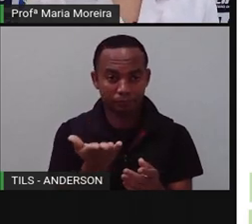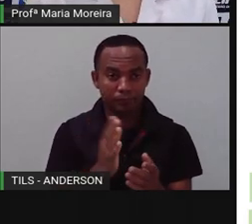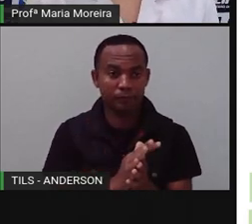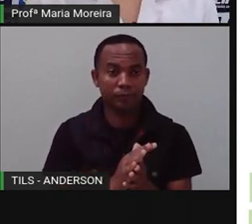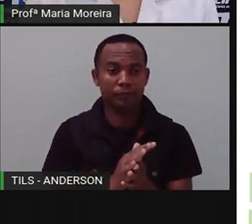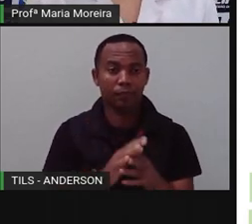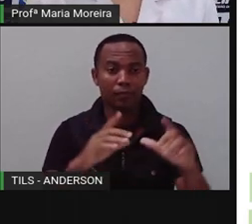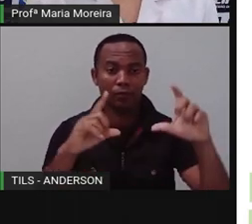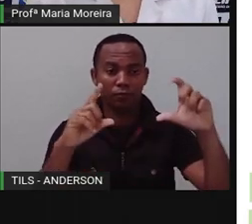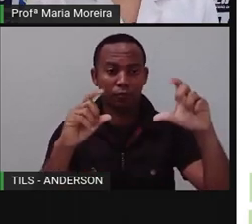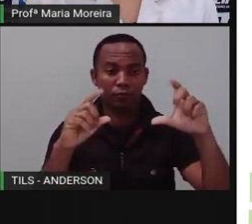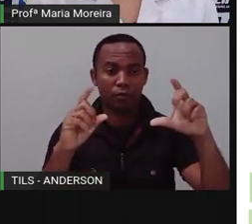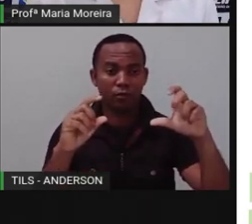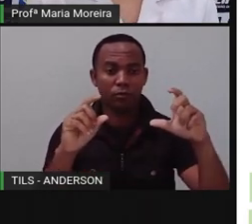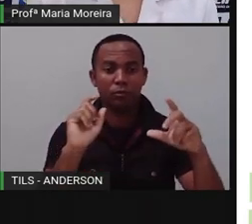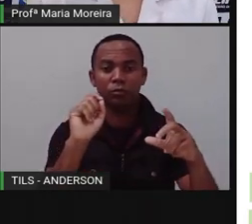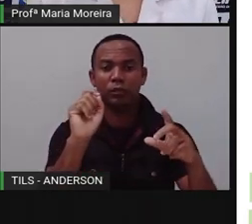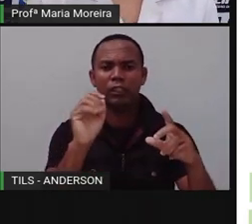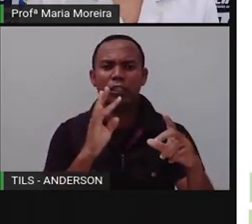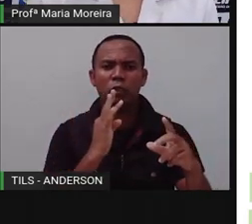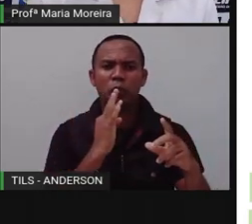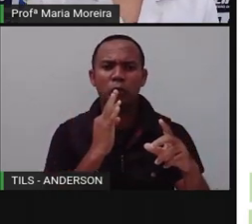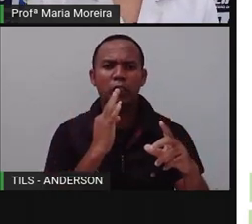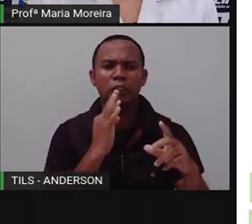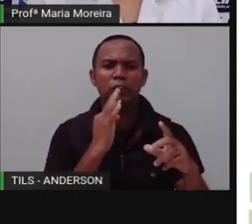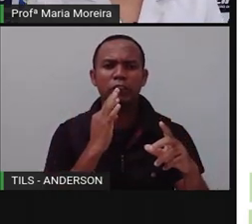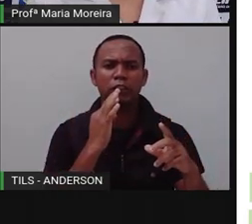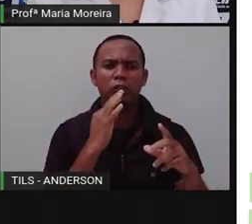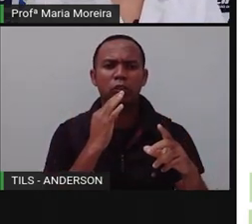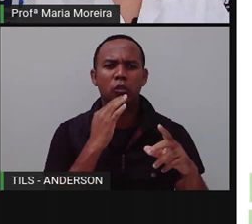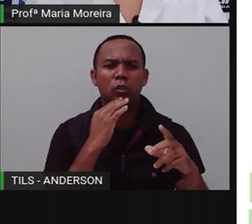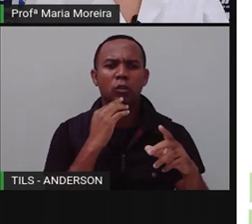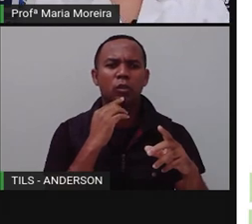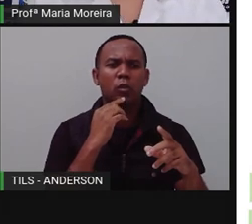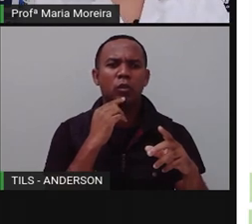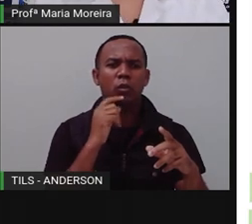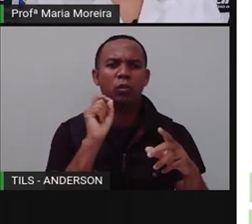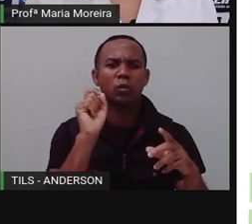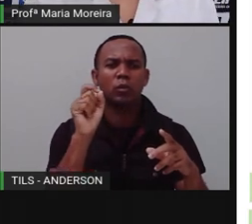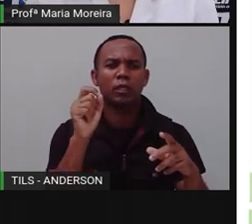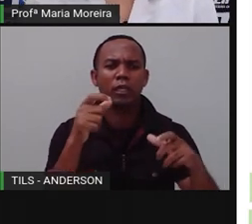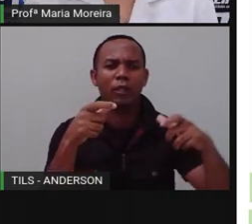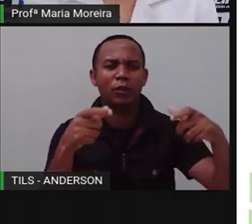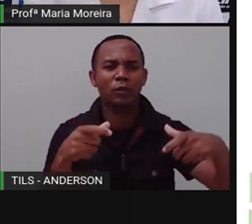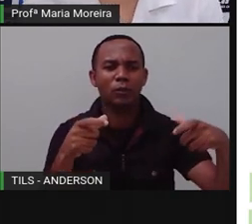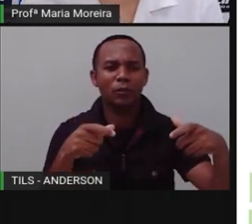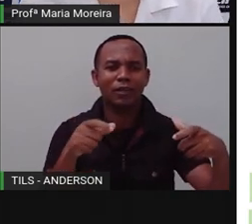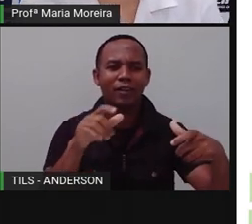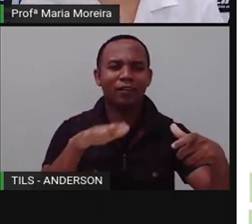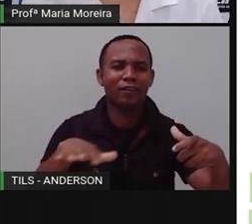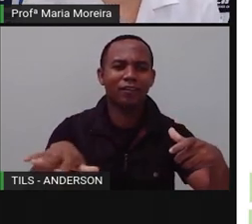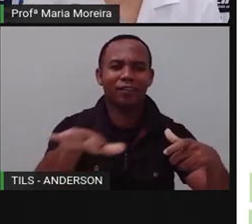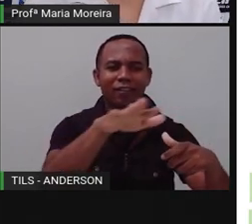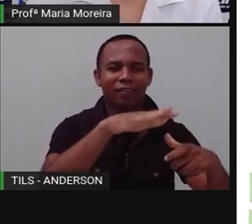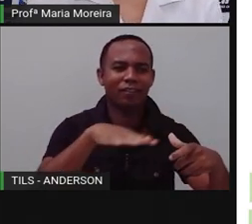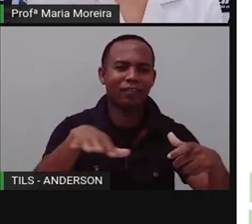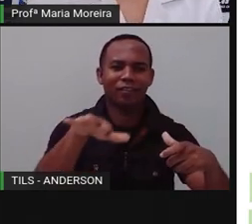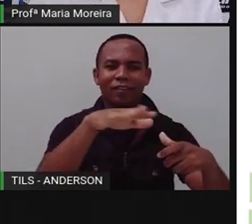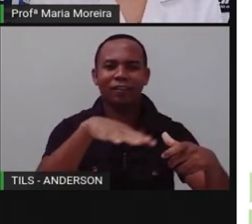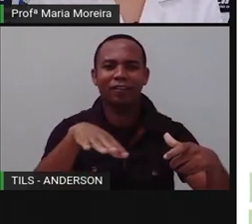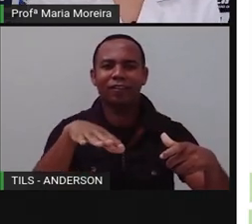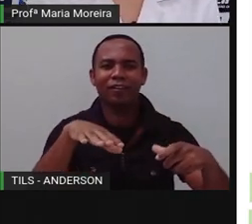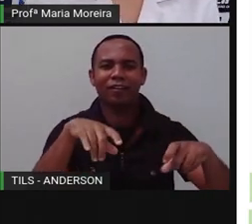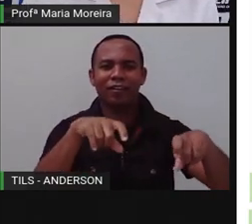Uma imagem aí bem conhecida de vocês, porque fala sobre o quê? Sobre o sertão, sobre o nosso Nordeste.